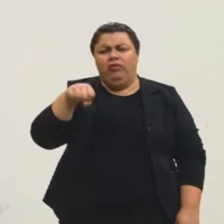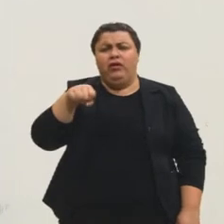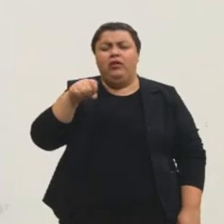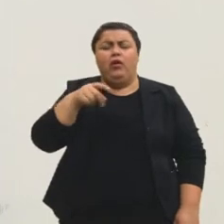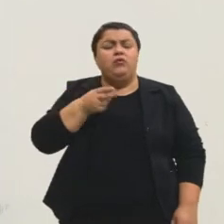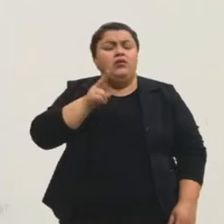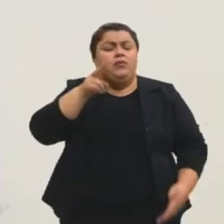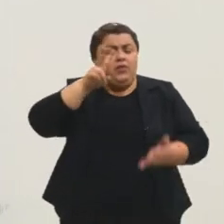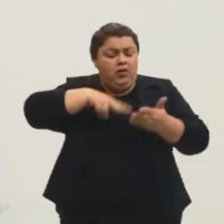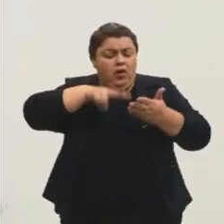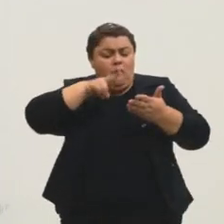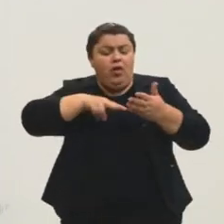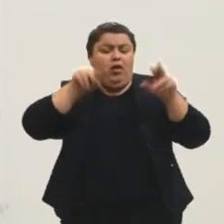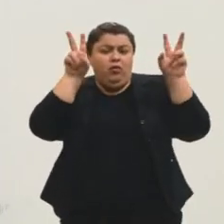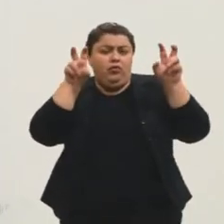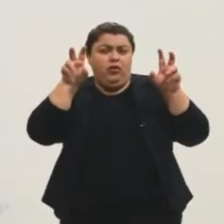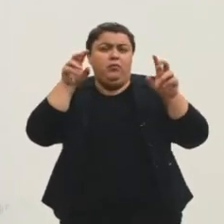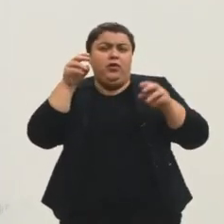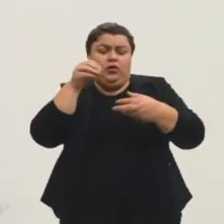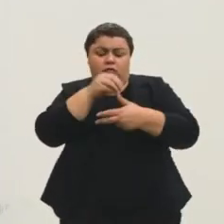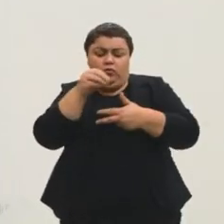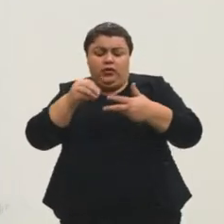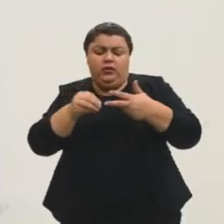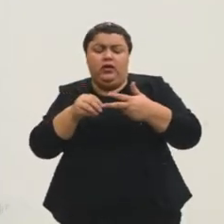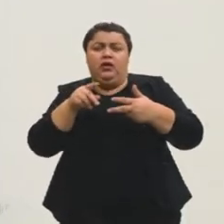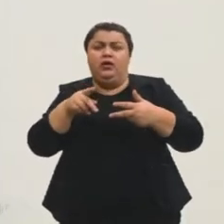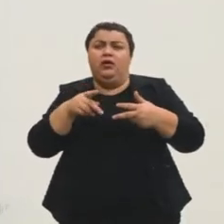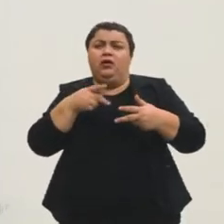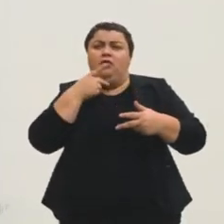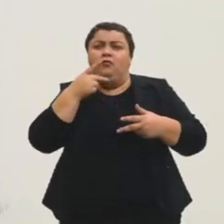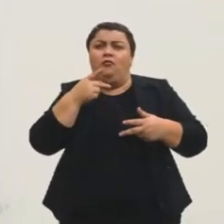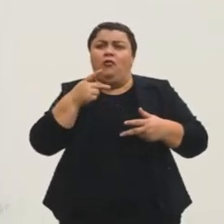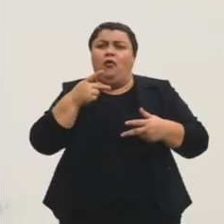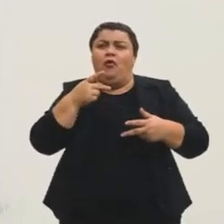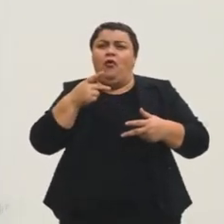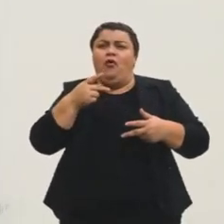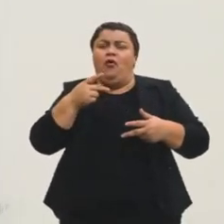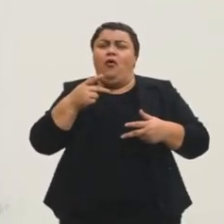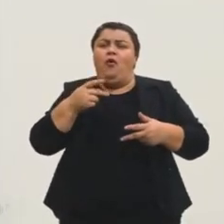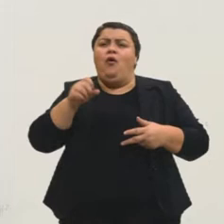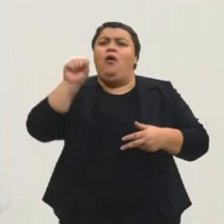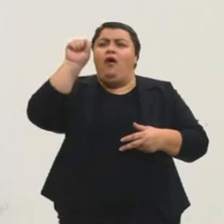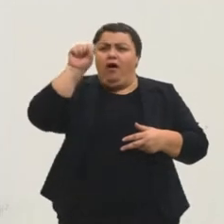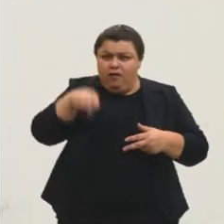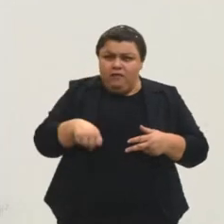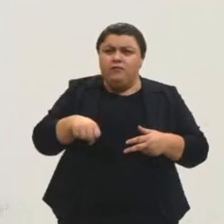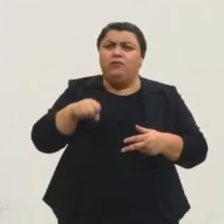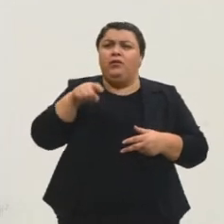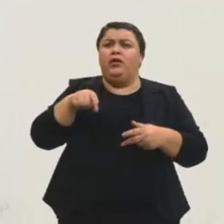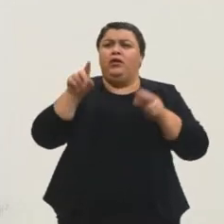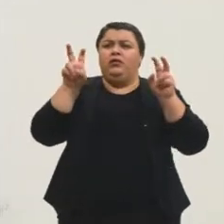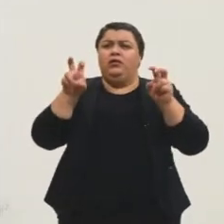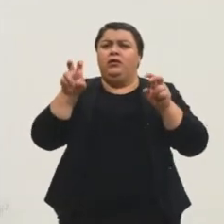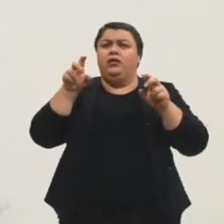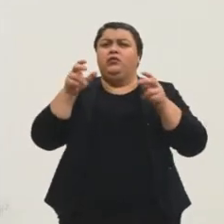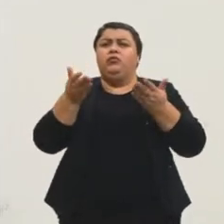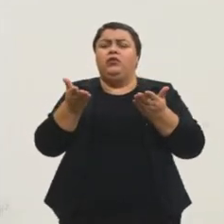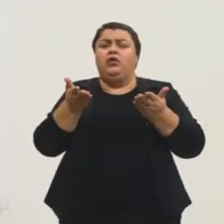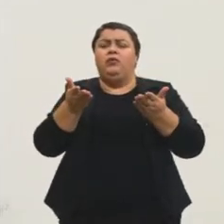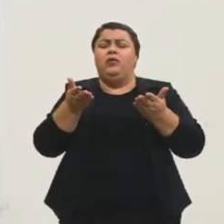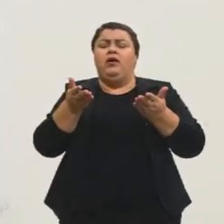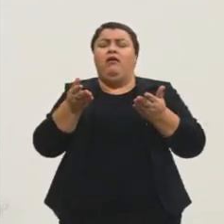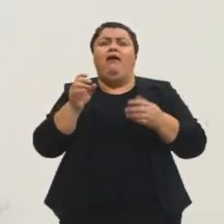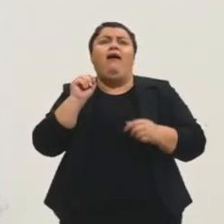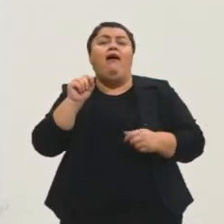e eu vou fazer isso aqui, ó. Eu vou afirmar algo em relação a ele, tá? Sempre isso aqui. E aí,